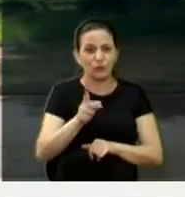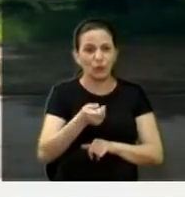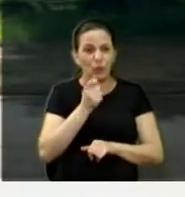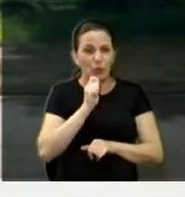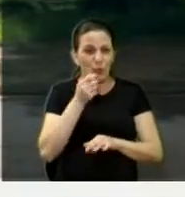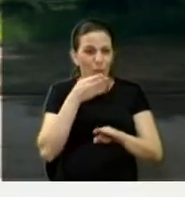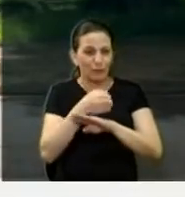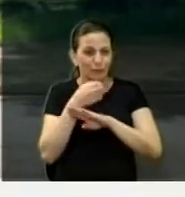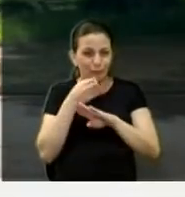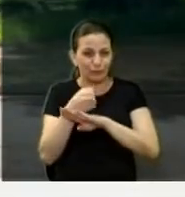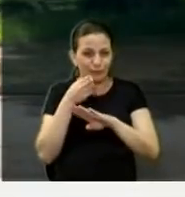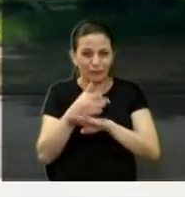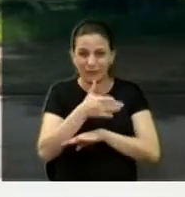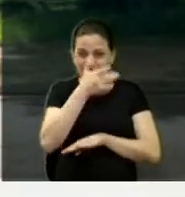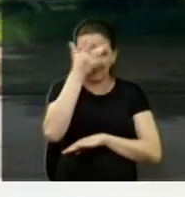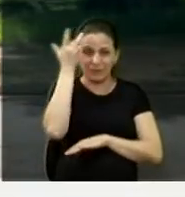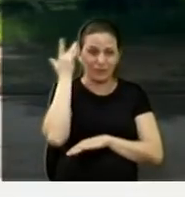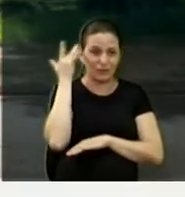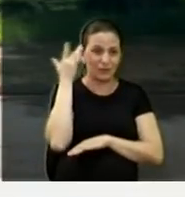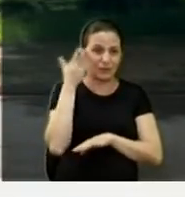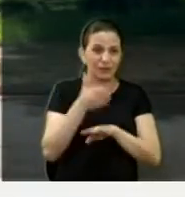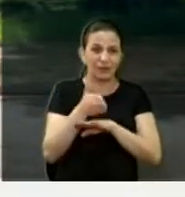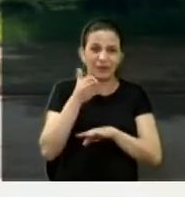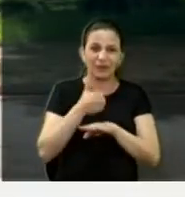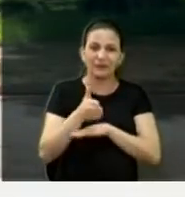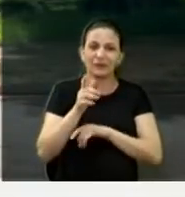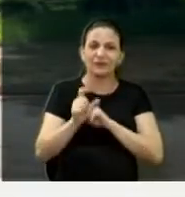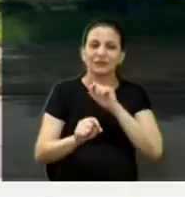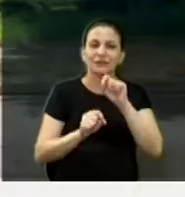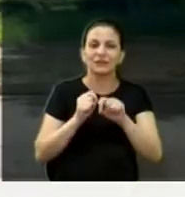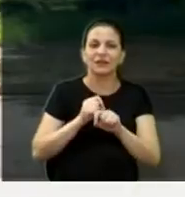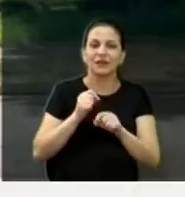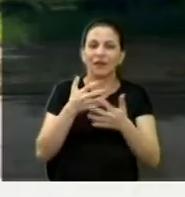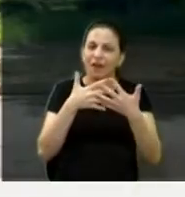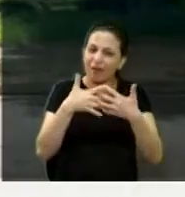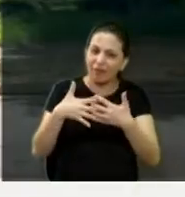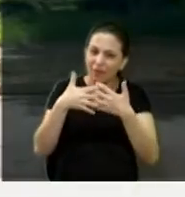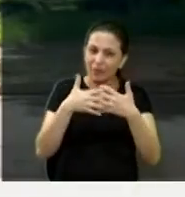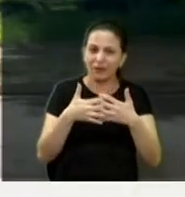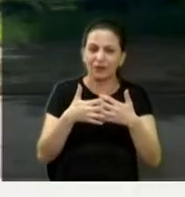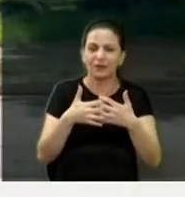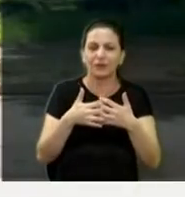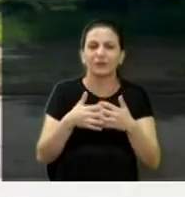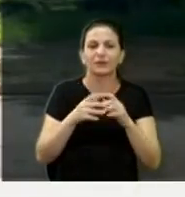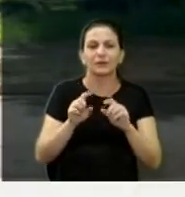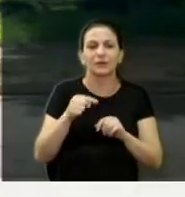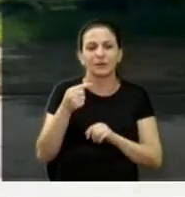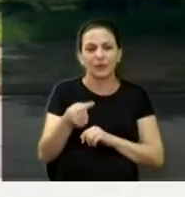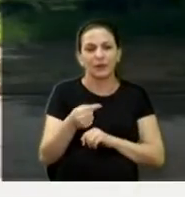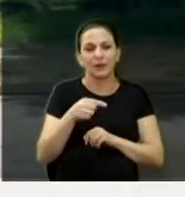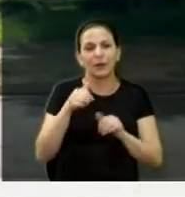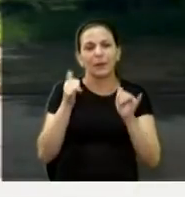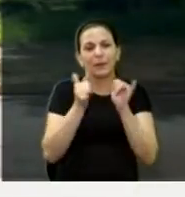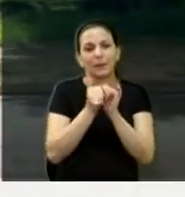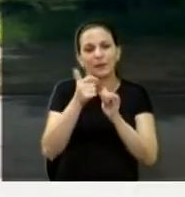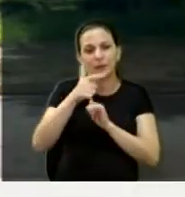mantém uma concentração de pessoas ali, que ficam atrapalhando. A Praça Júlio Mesquita, na Vila Xavier, também.